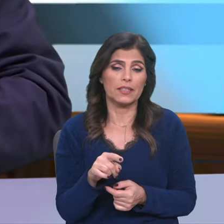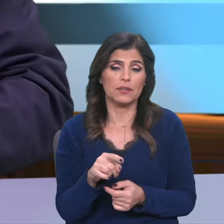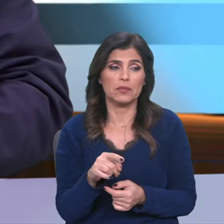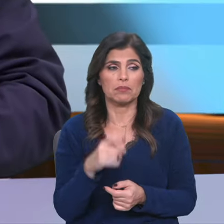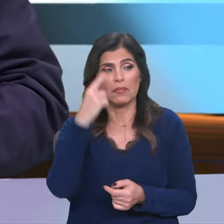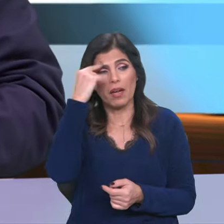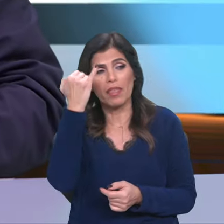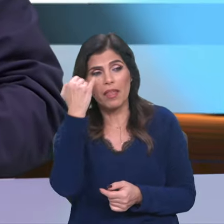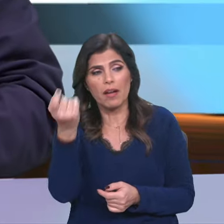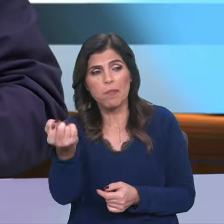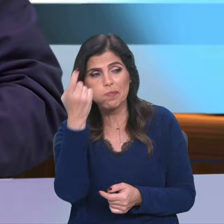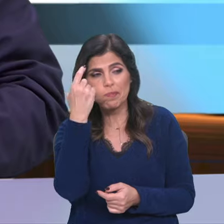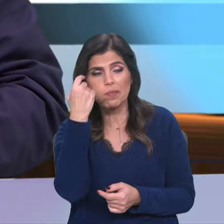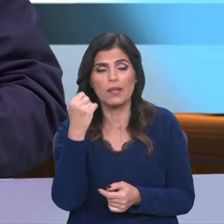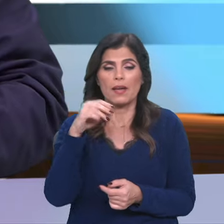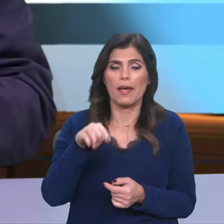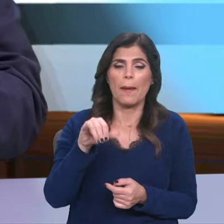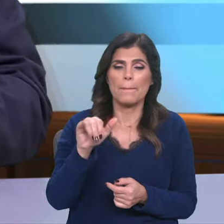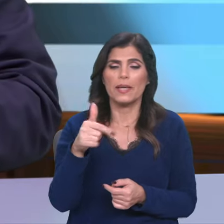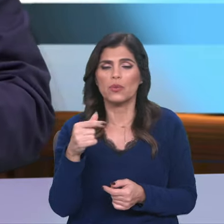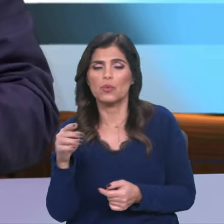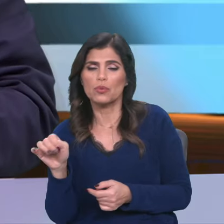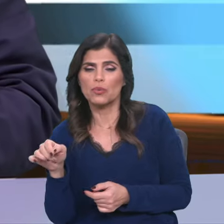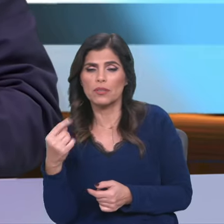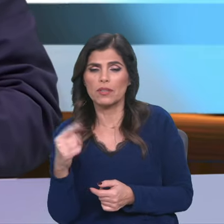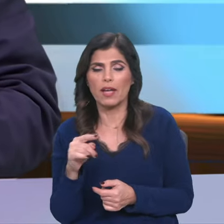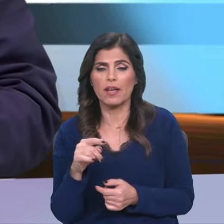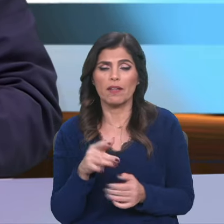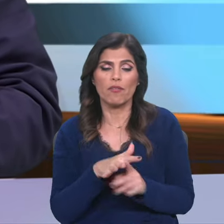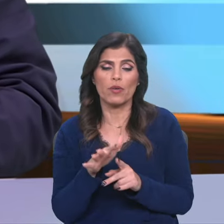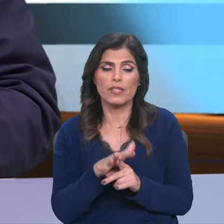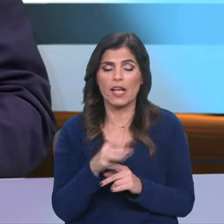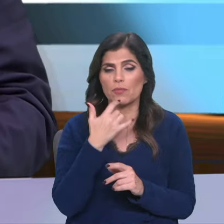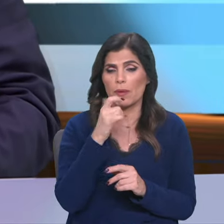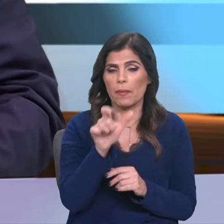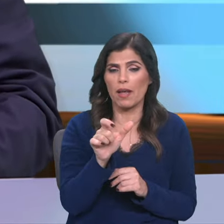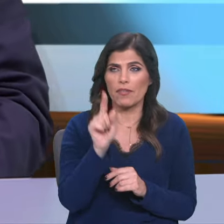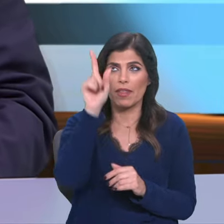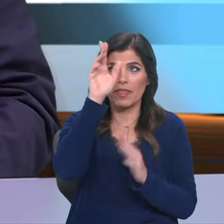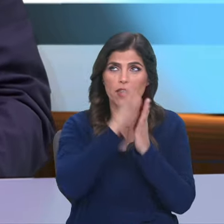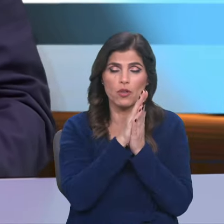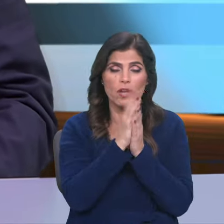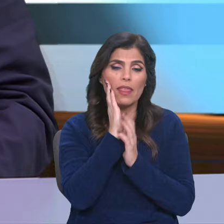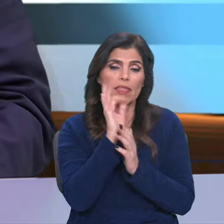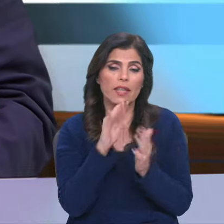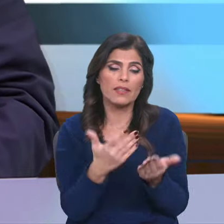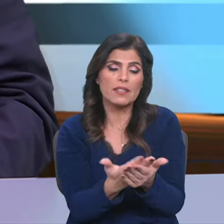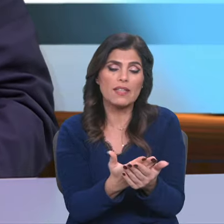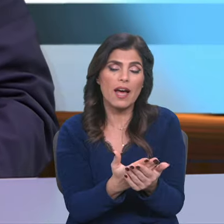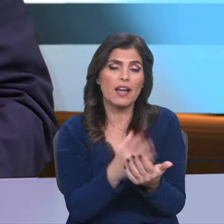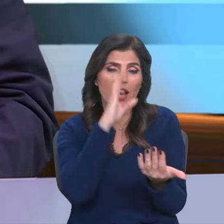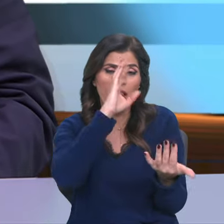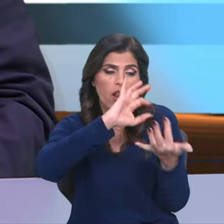mitos que circundavam ali, mas inspirados pela palavra de Deus, tenta-se dar sentido e valor